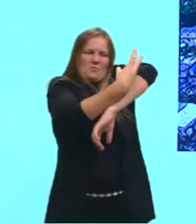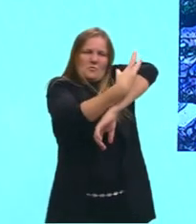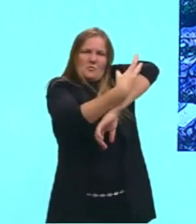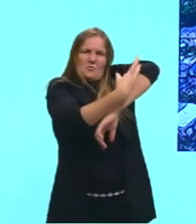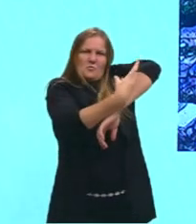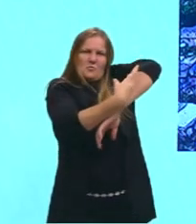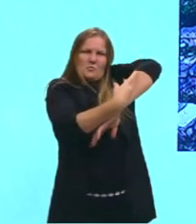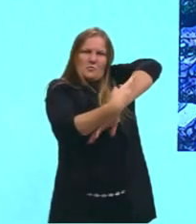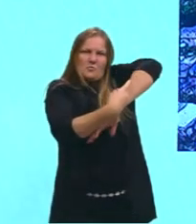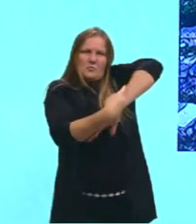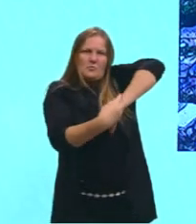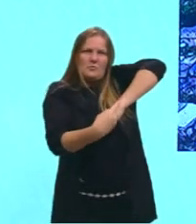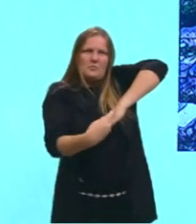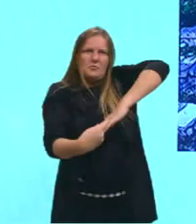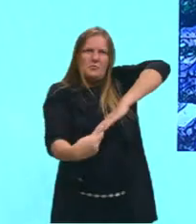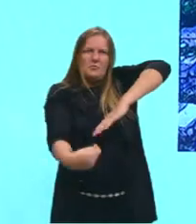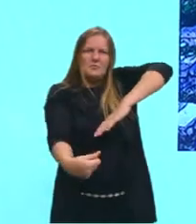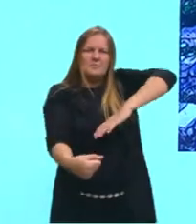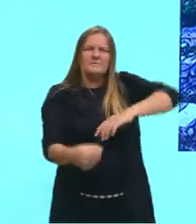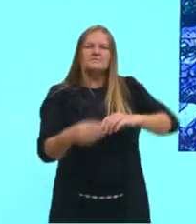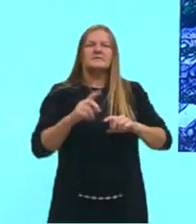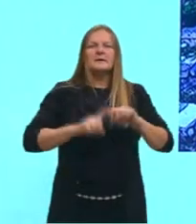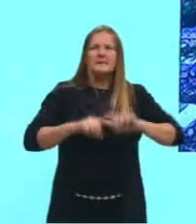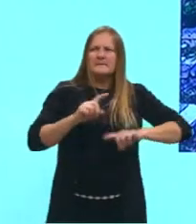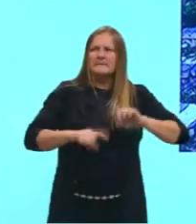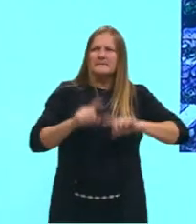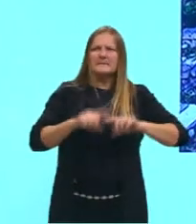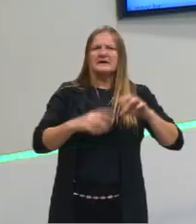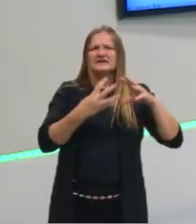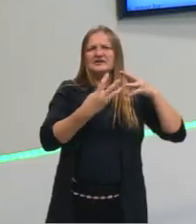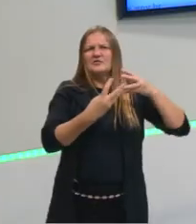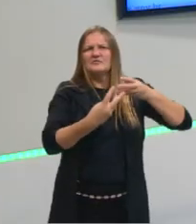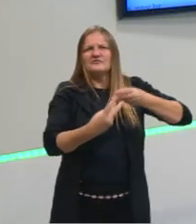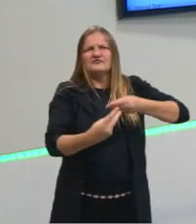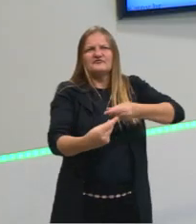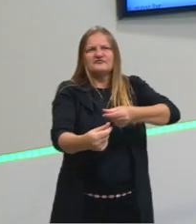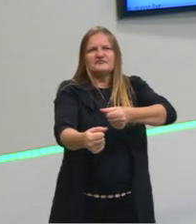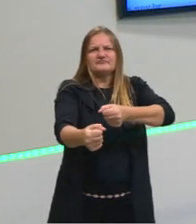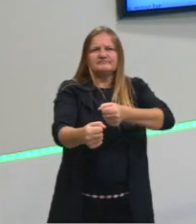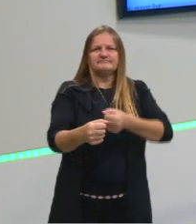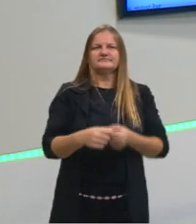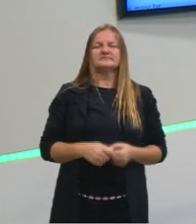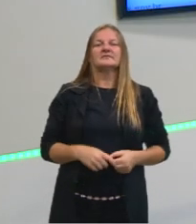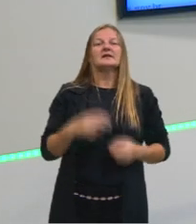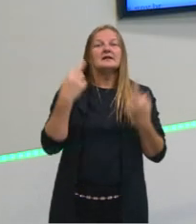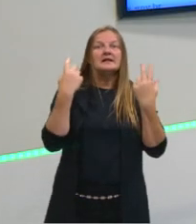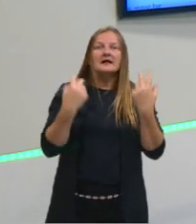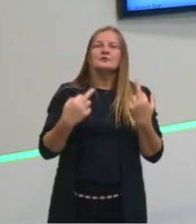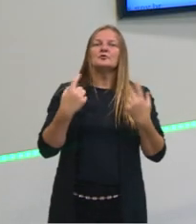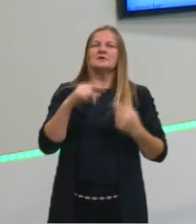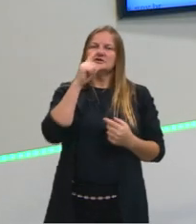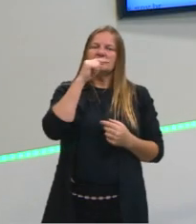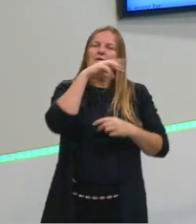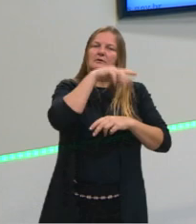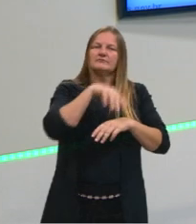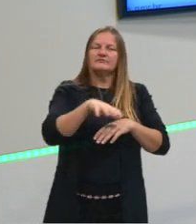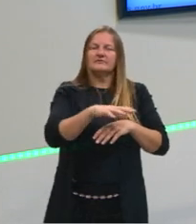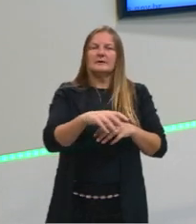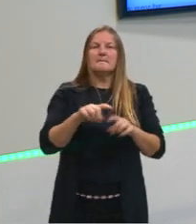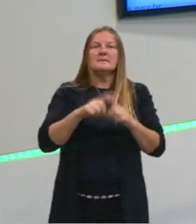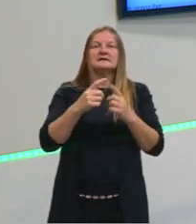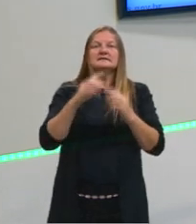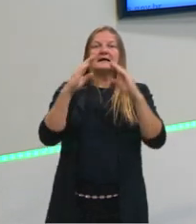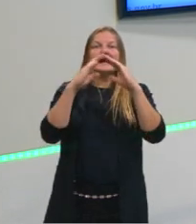material e, né, desce. Imagina, já é natural acontecer, ainda mais com o peso de